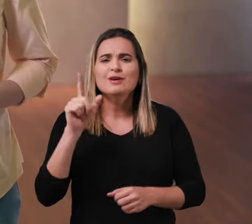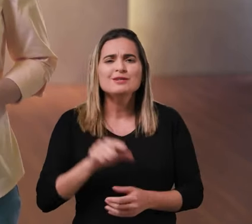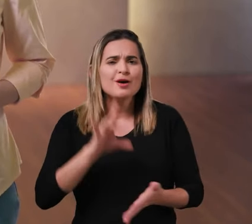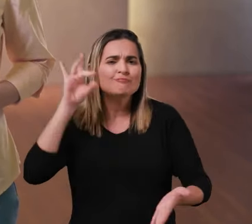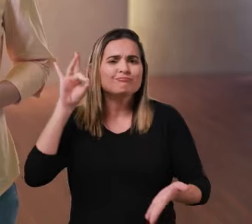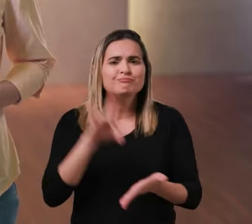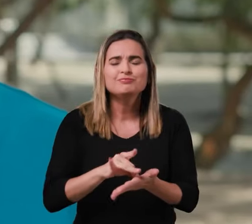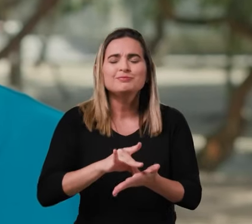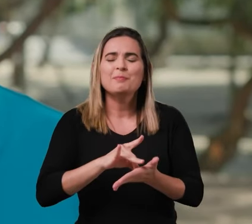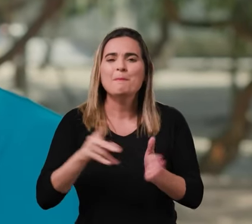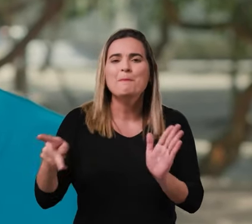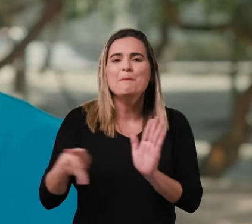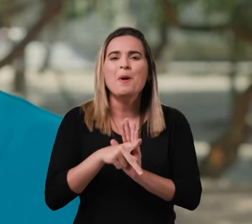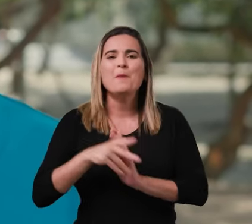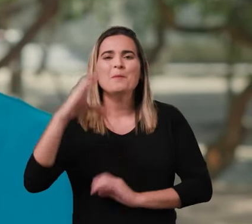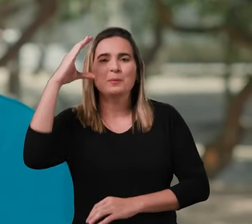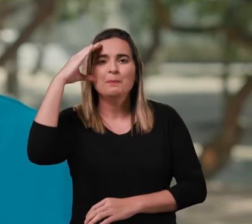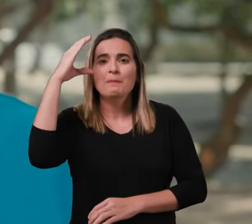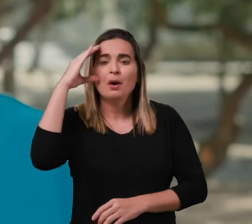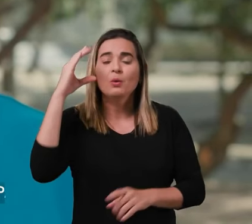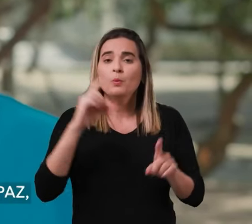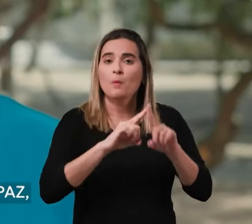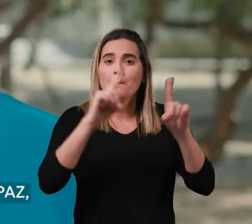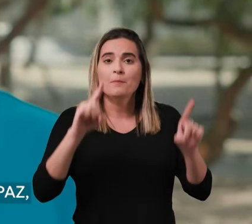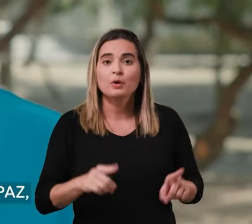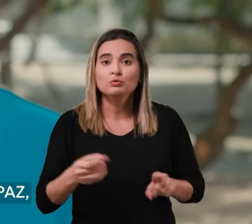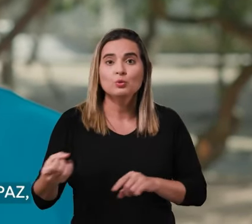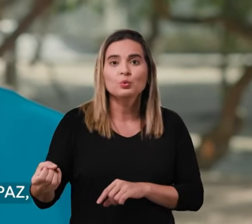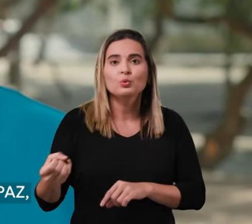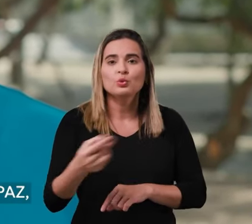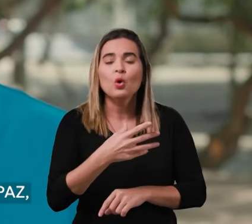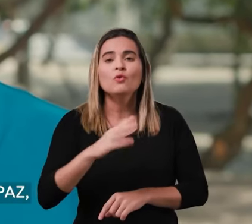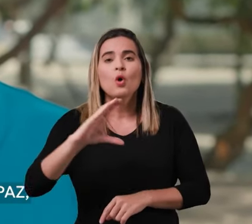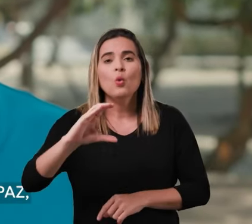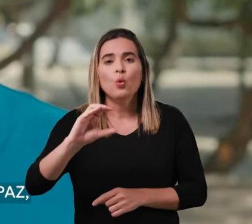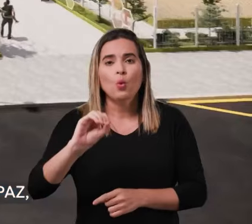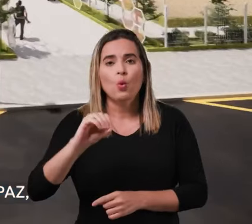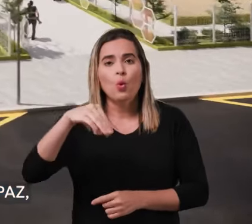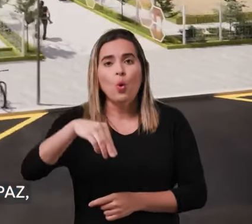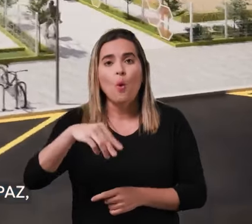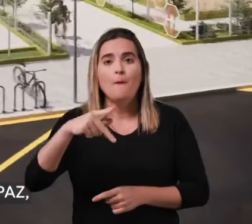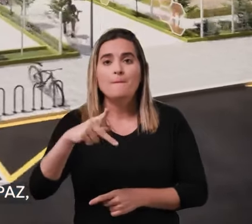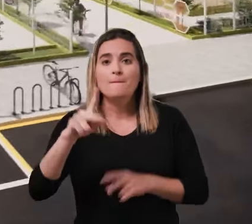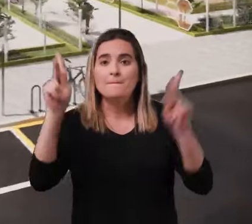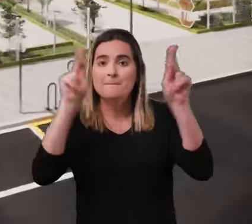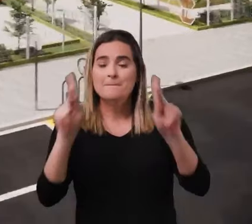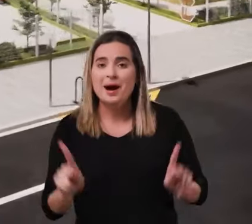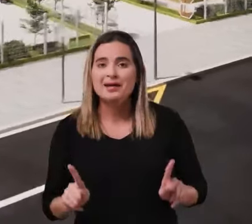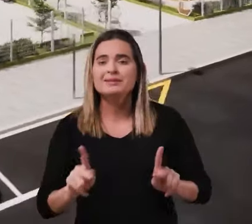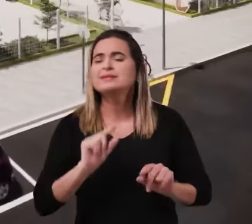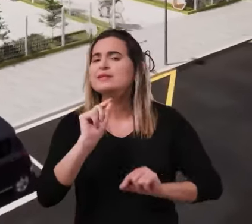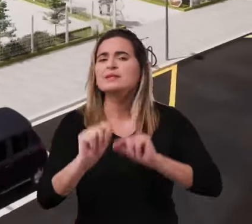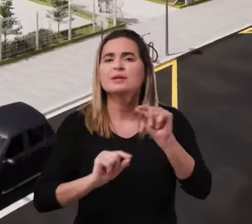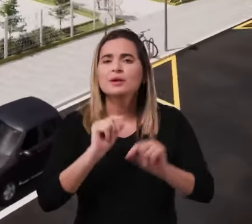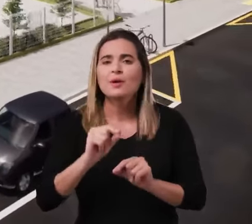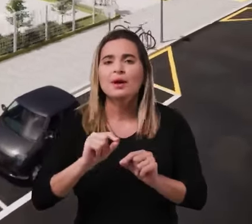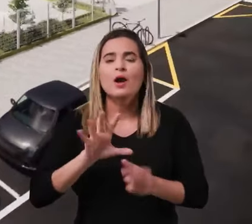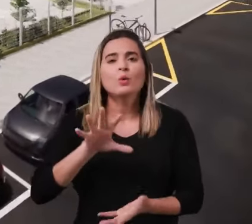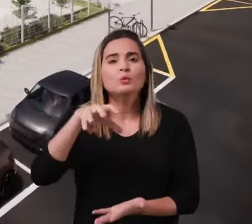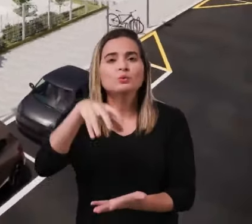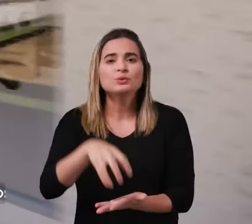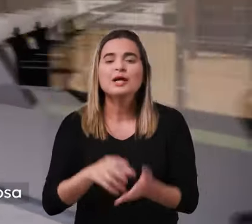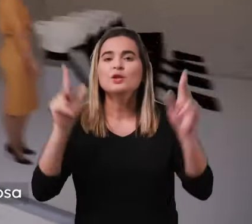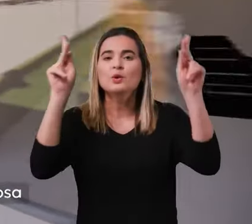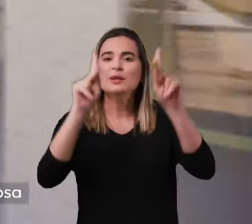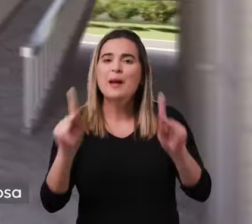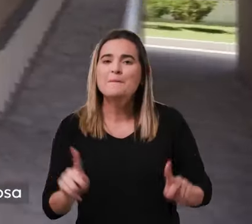bandeira de Paulinho. Um outro projeto que vamos implantar em Natal é o COMPAS, o Centro Comunitário da Paz.